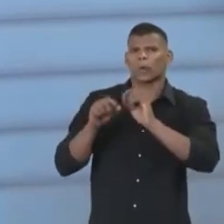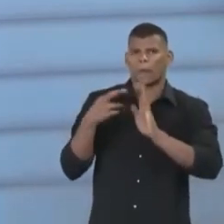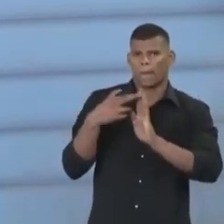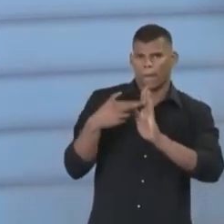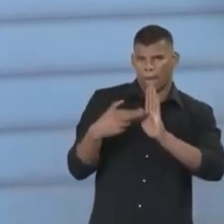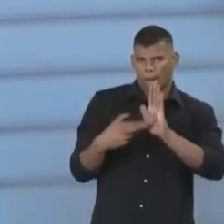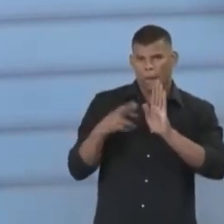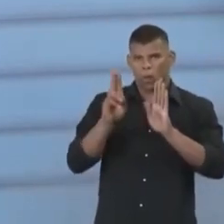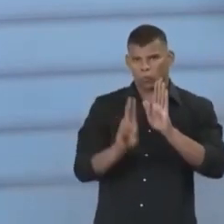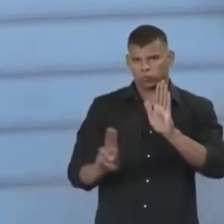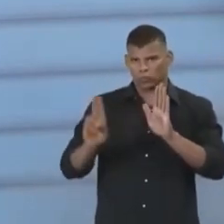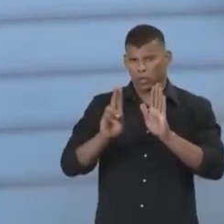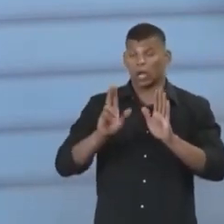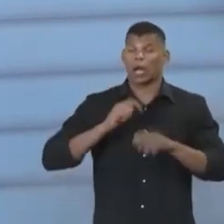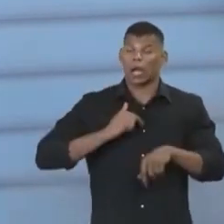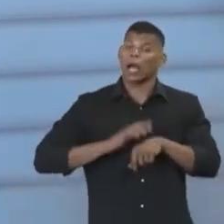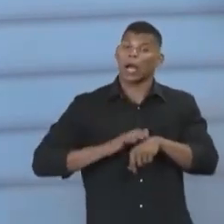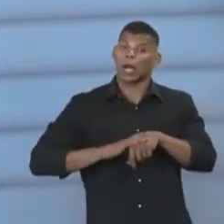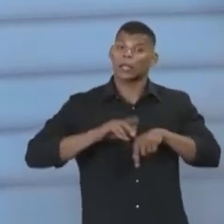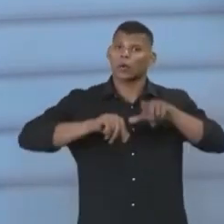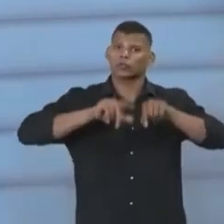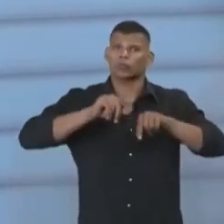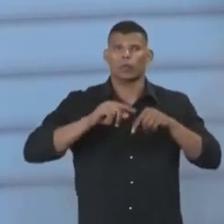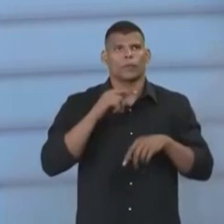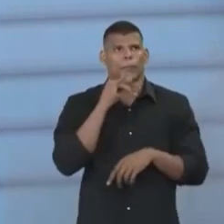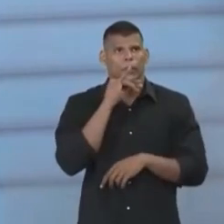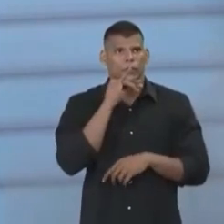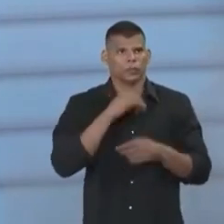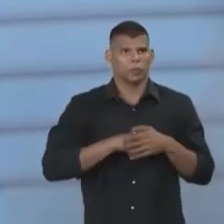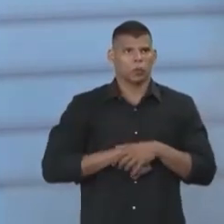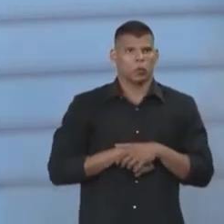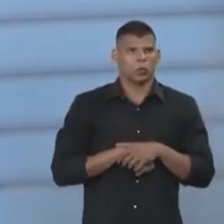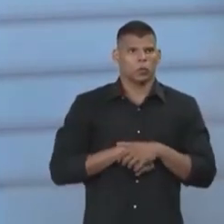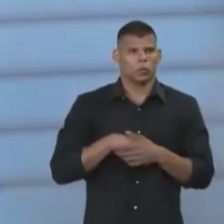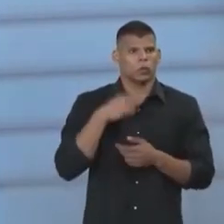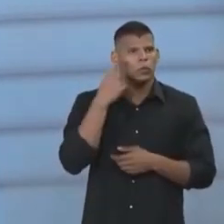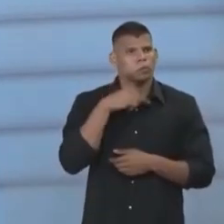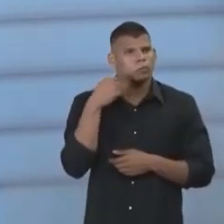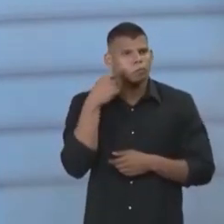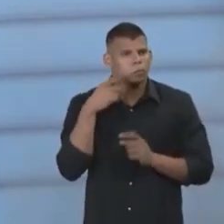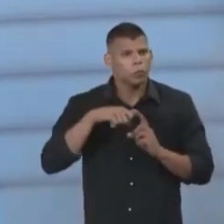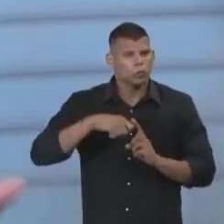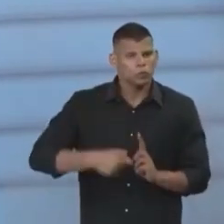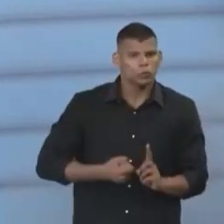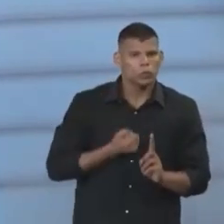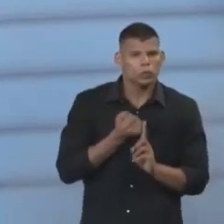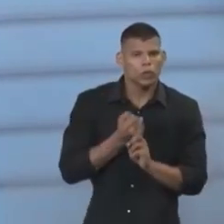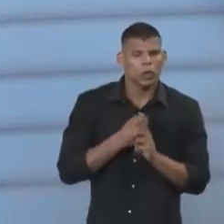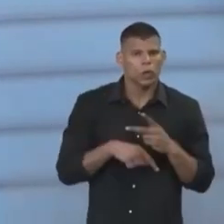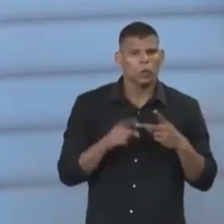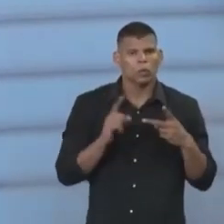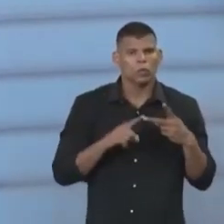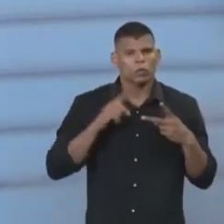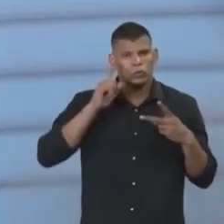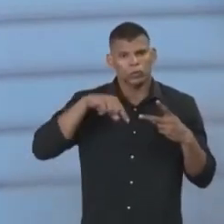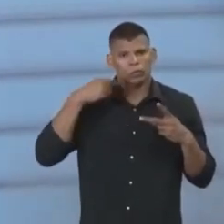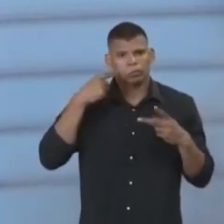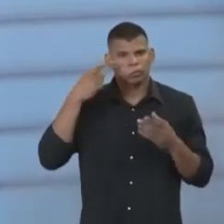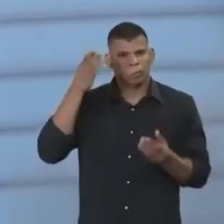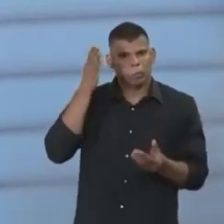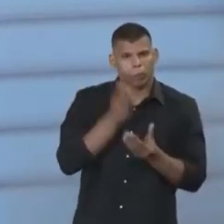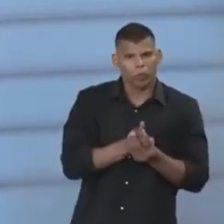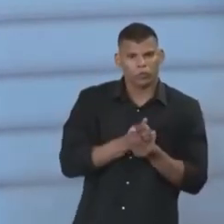E aí o aluno escolhia dos direitos sociais, dos direitos processuais.